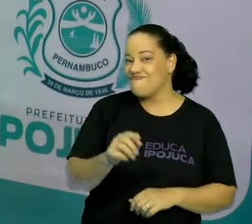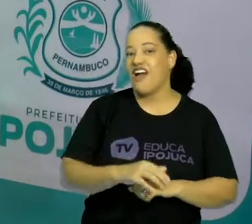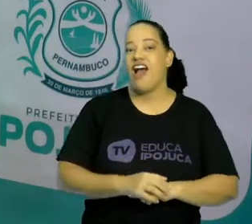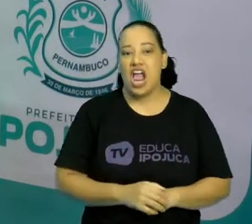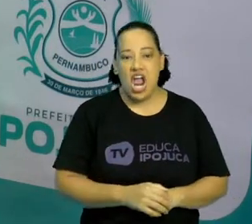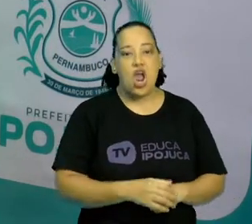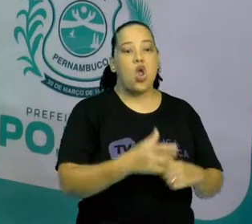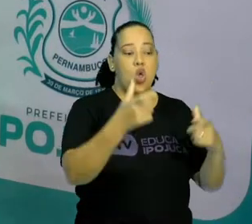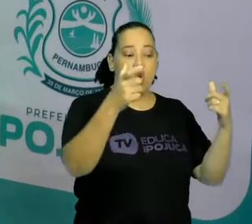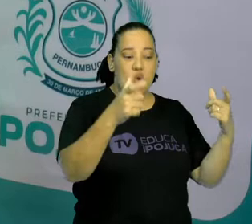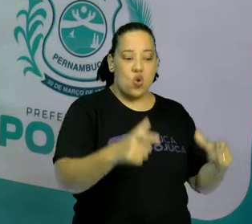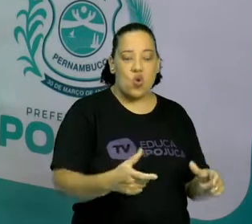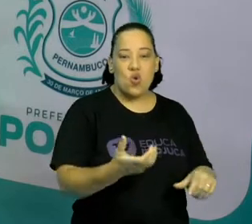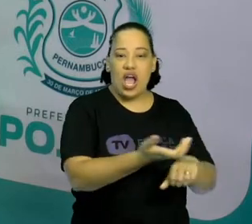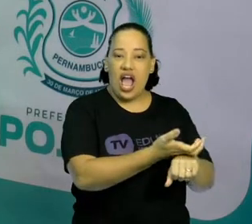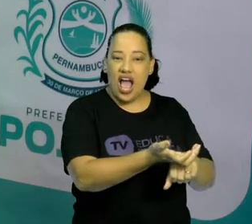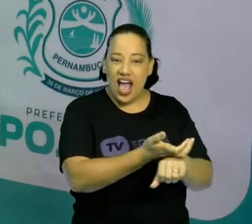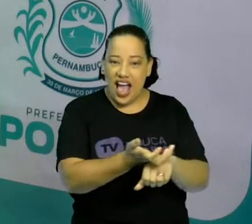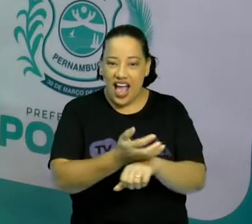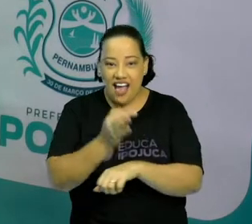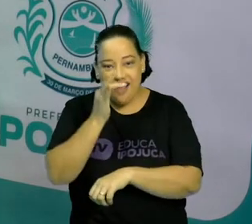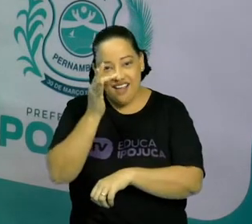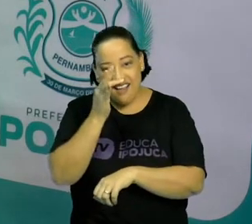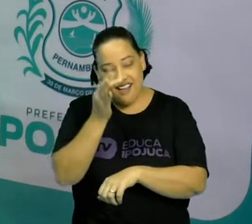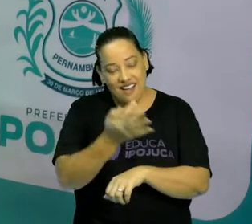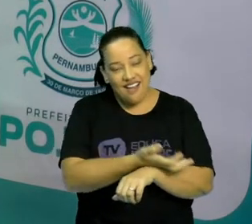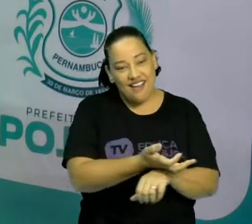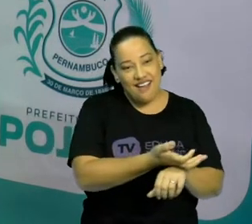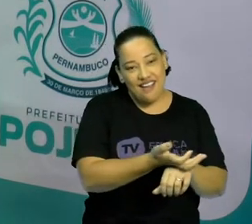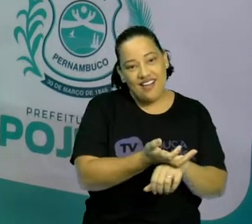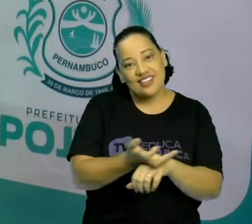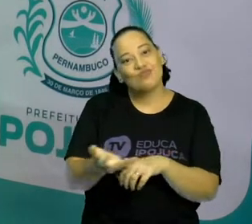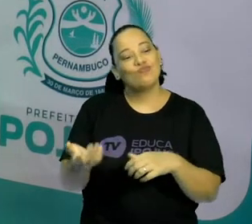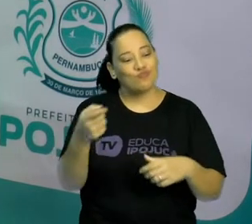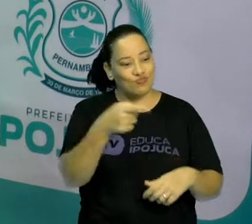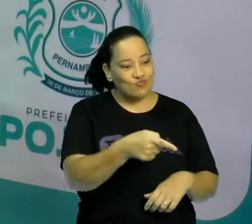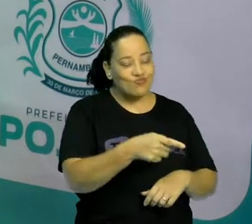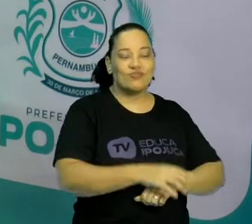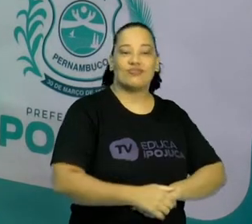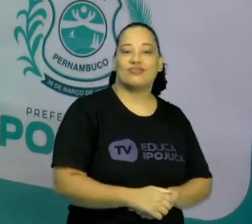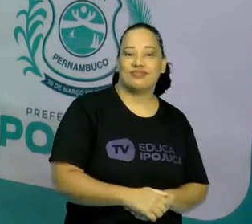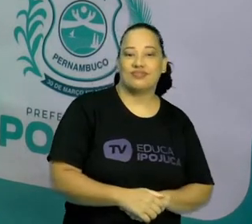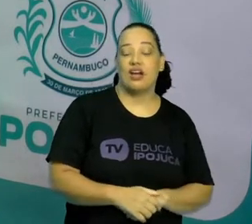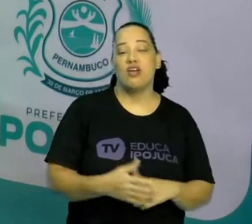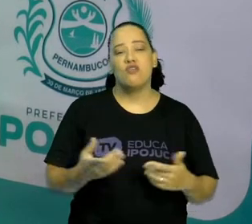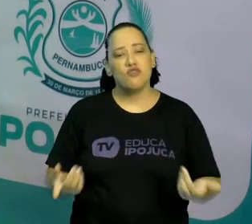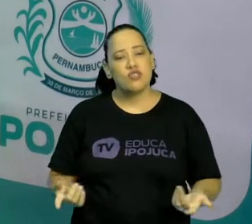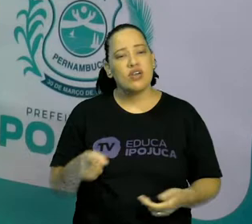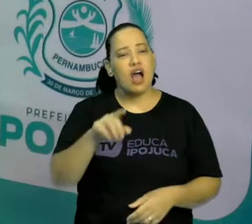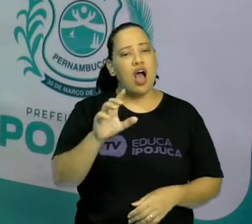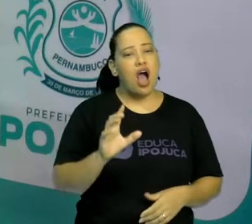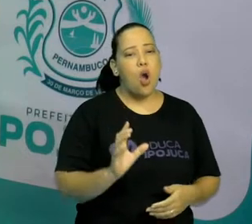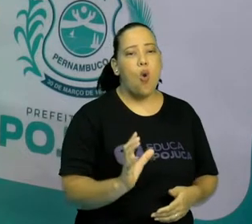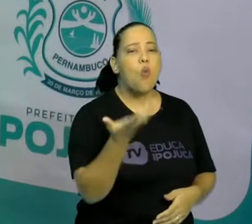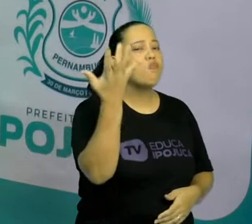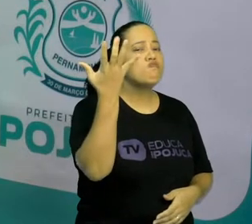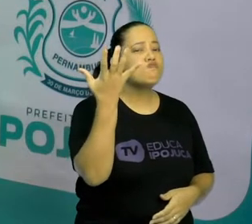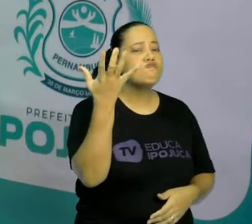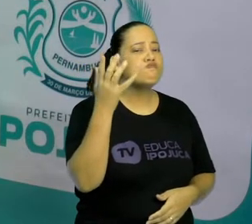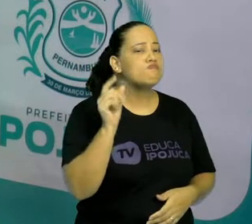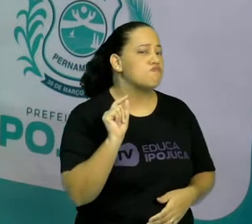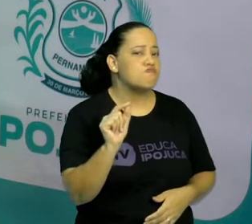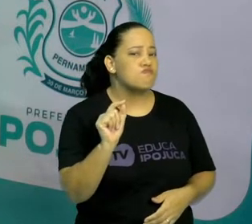No jardim. Muito bem! Bom, e o que vocês acham que aconteceu no final da história?